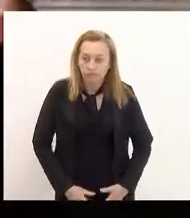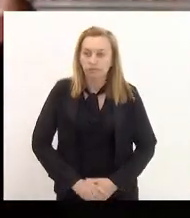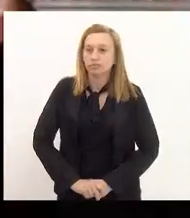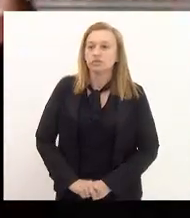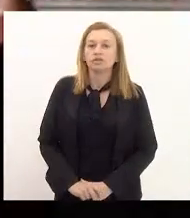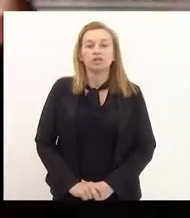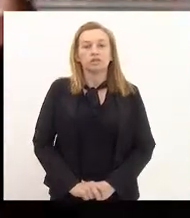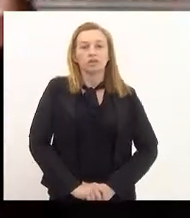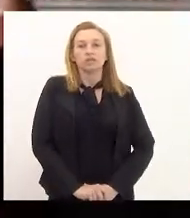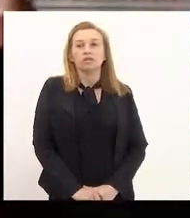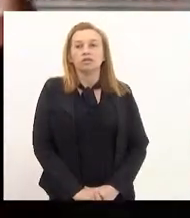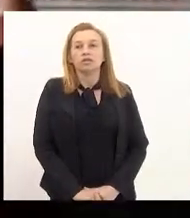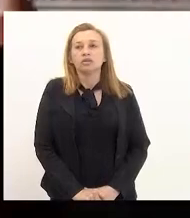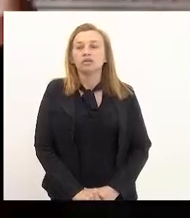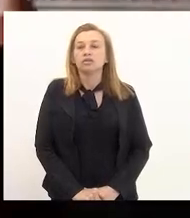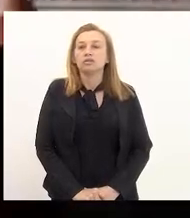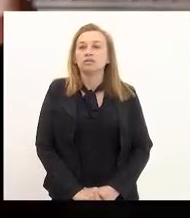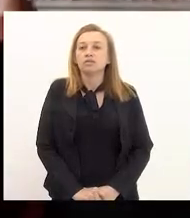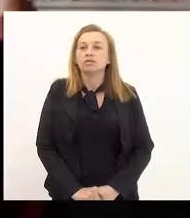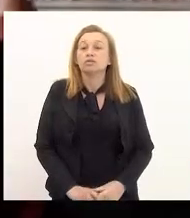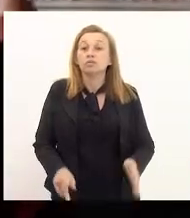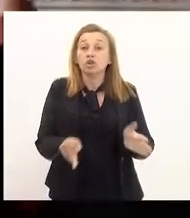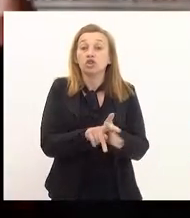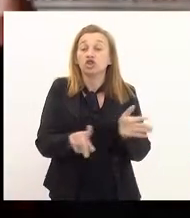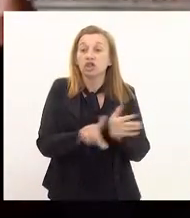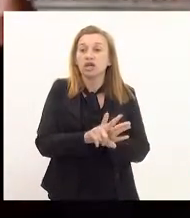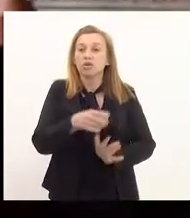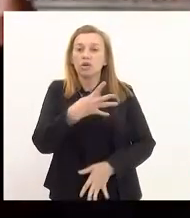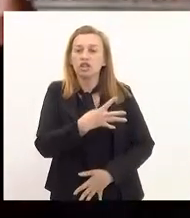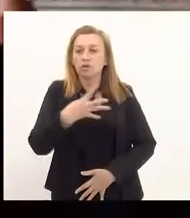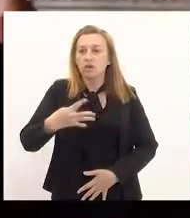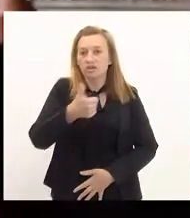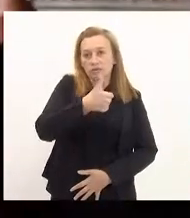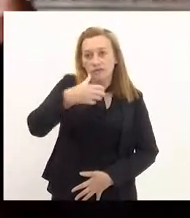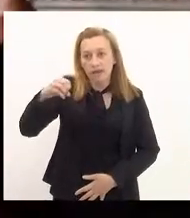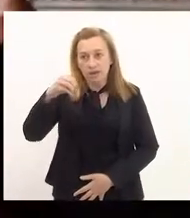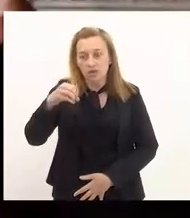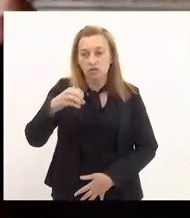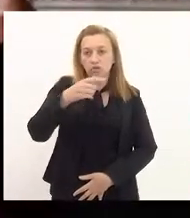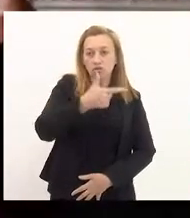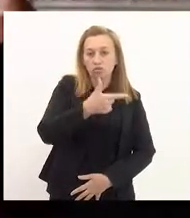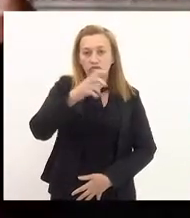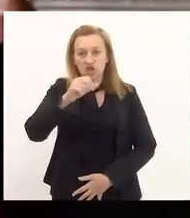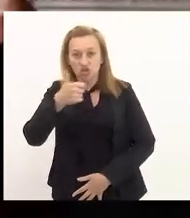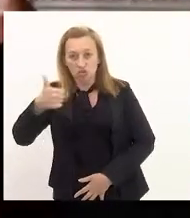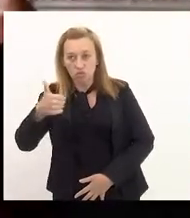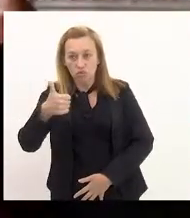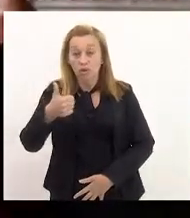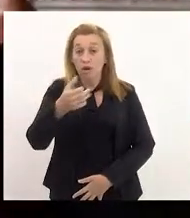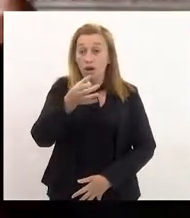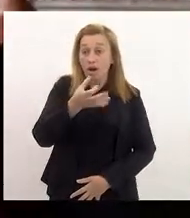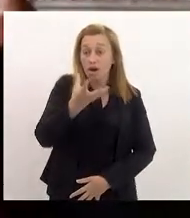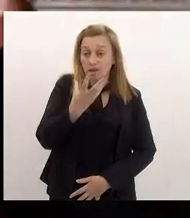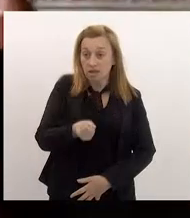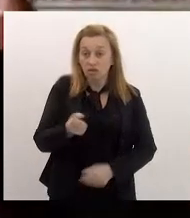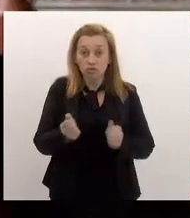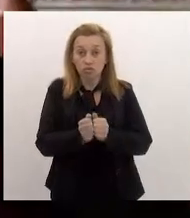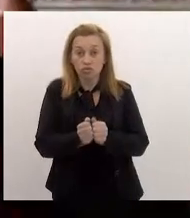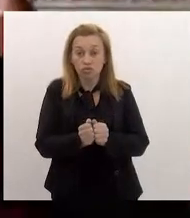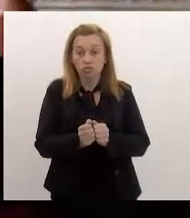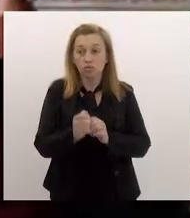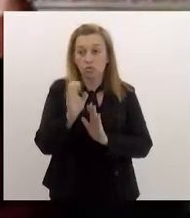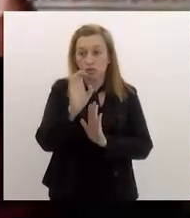Exposto, me parece que o projeto de lei 4410 de 2021 é favorável com emenda.